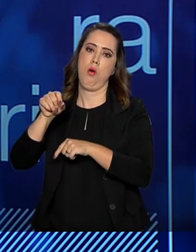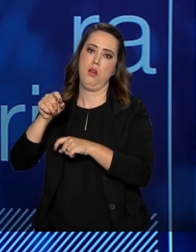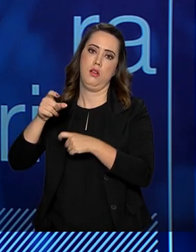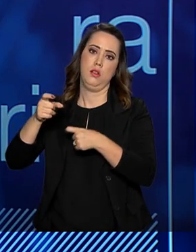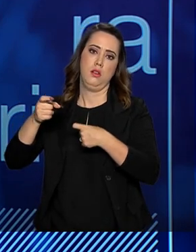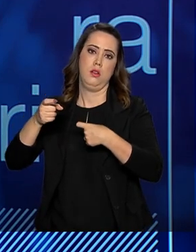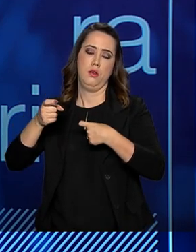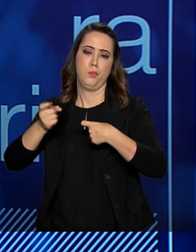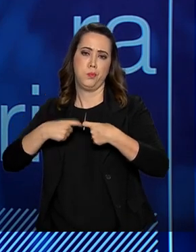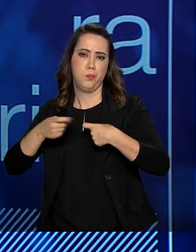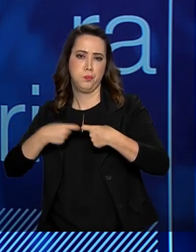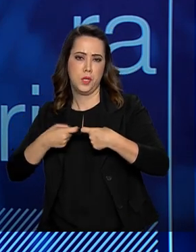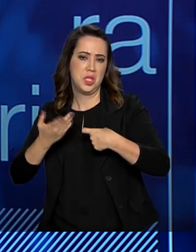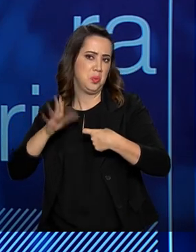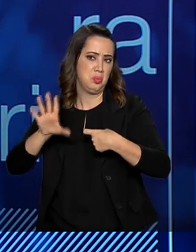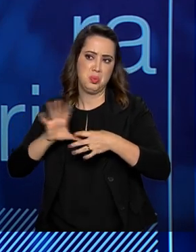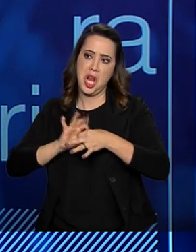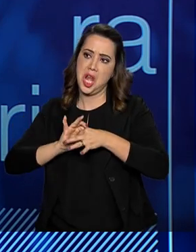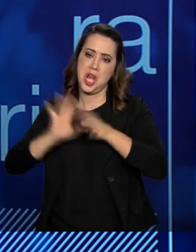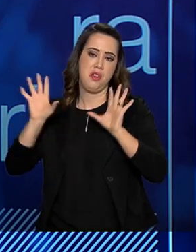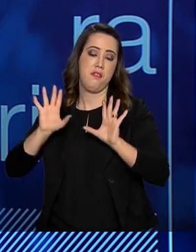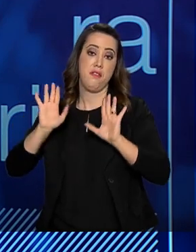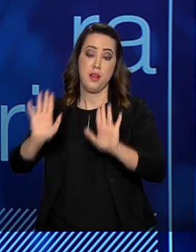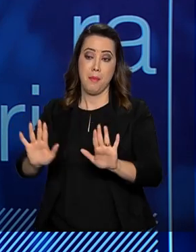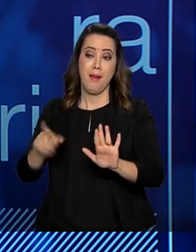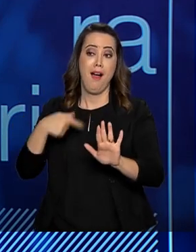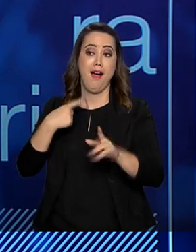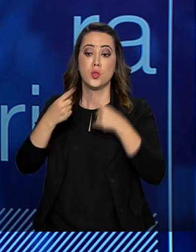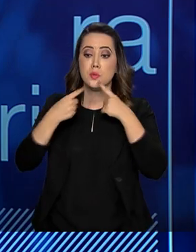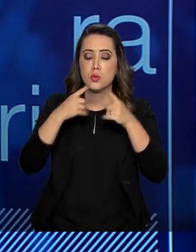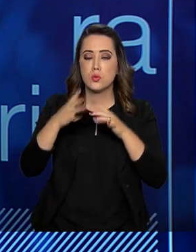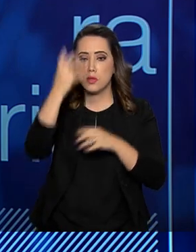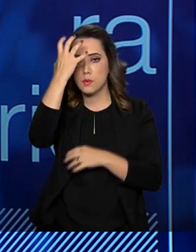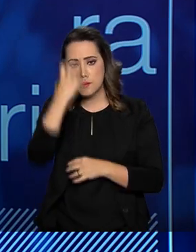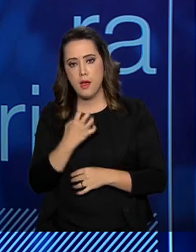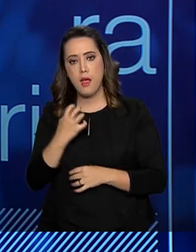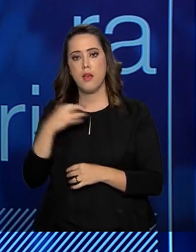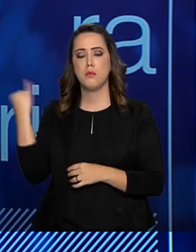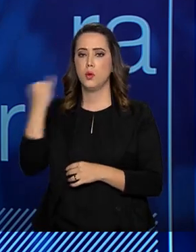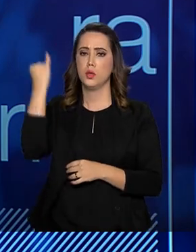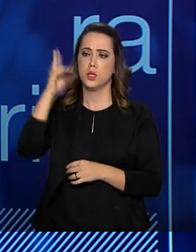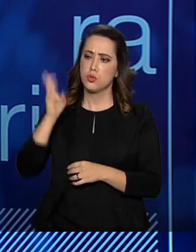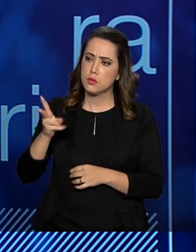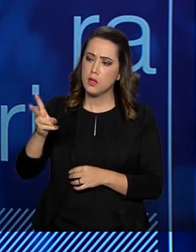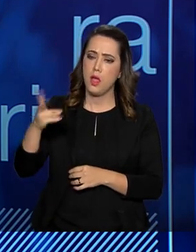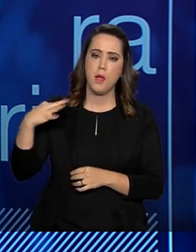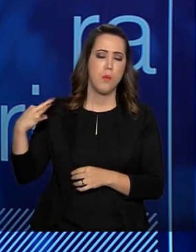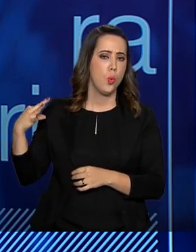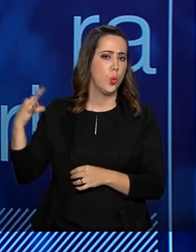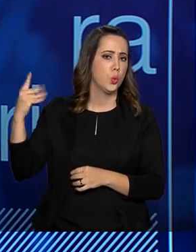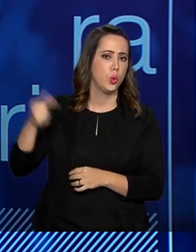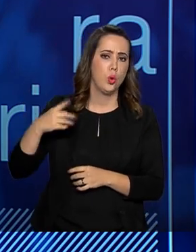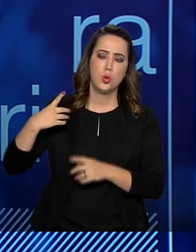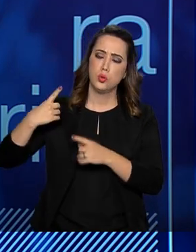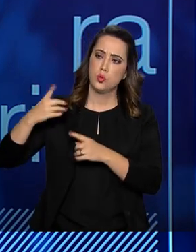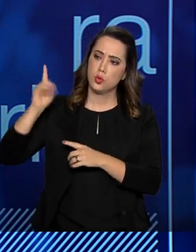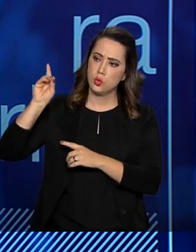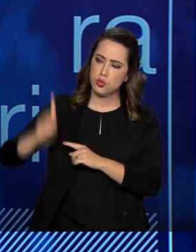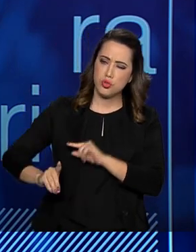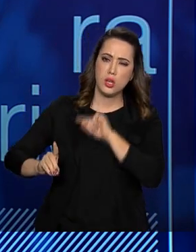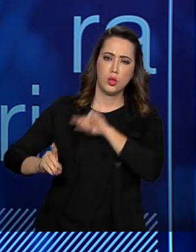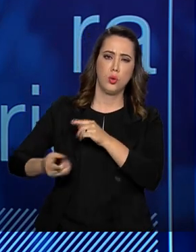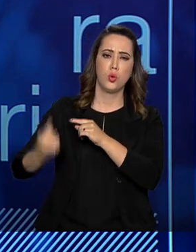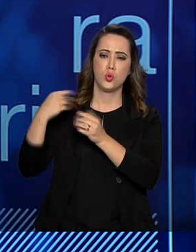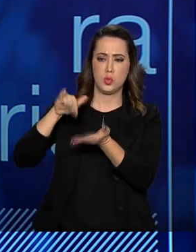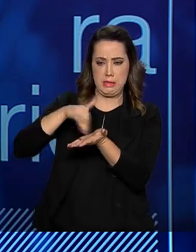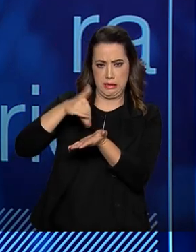fazendo uma discussão séria, importante, como sempre foi feita com todos os diretores anteriores do departamento,